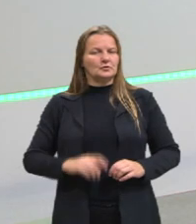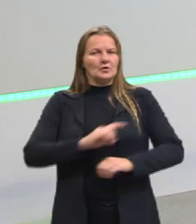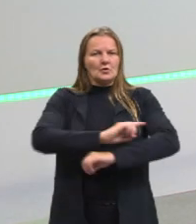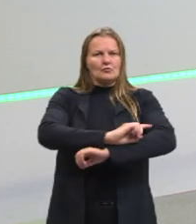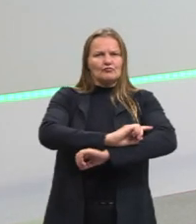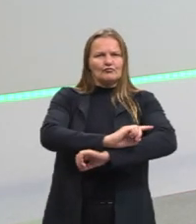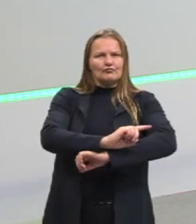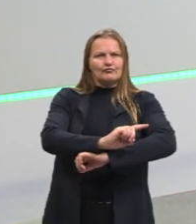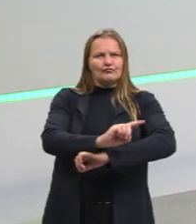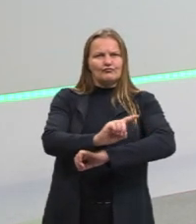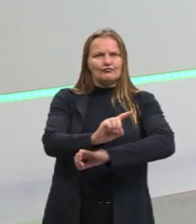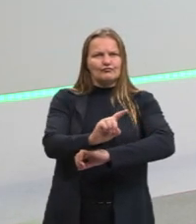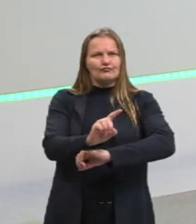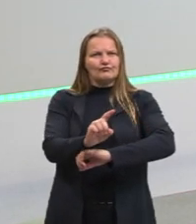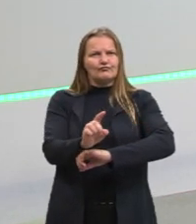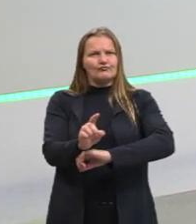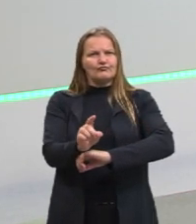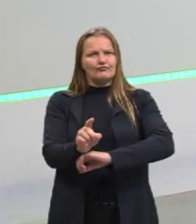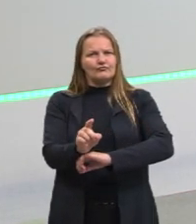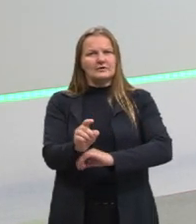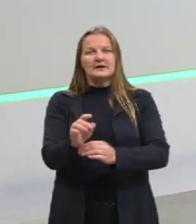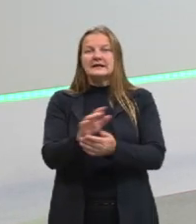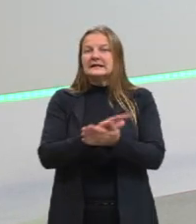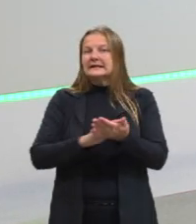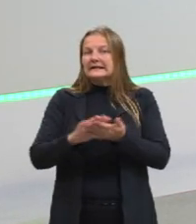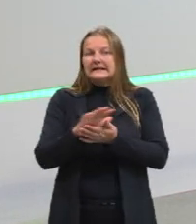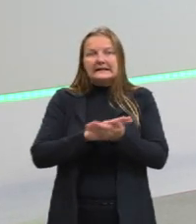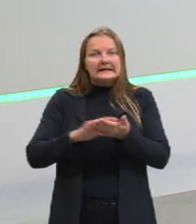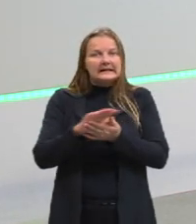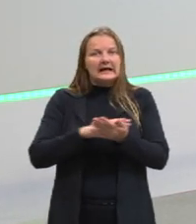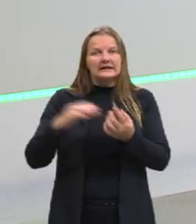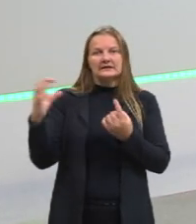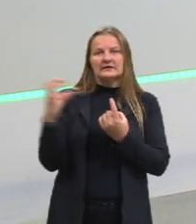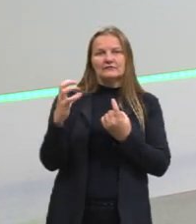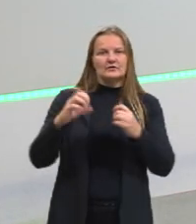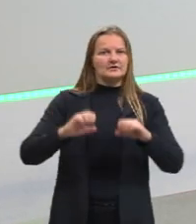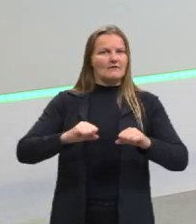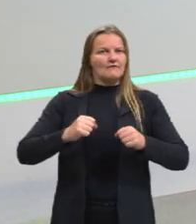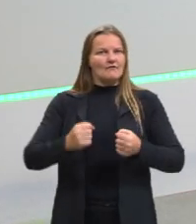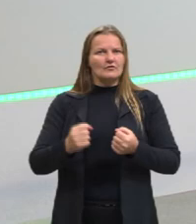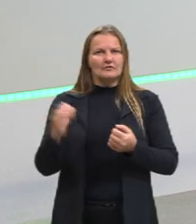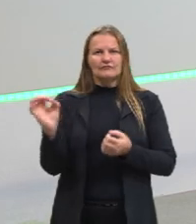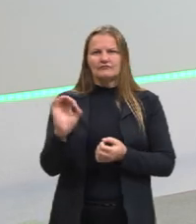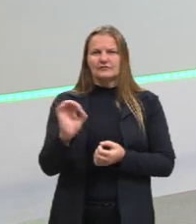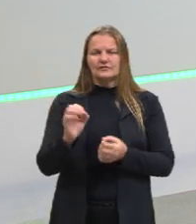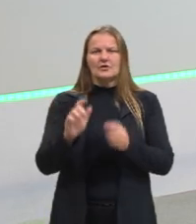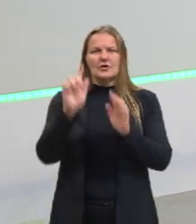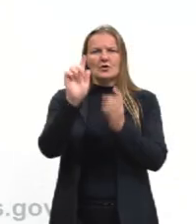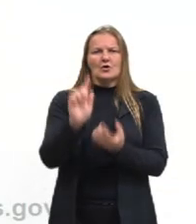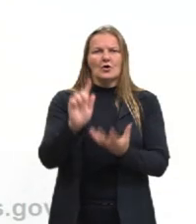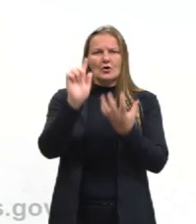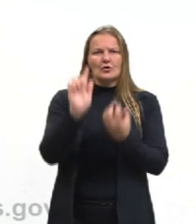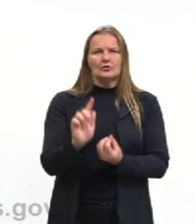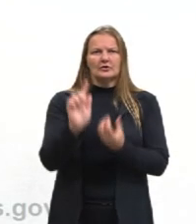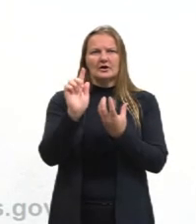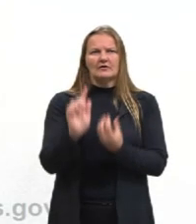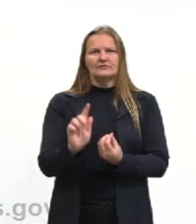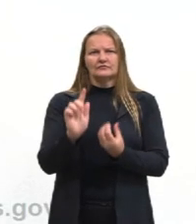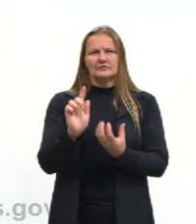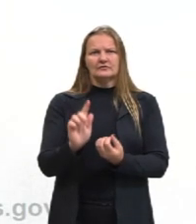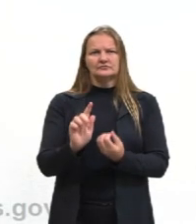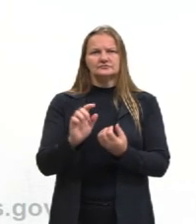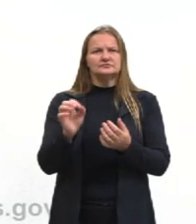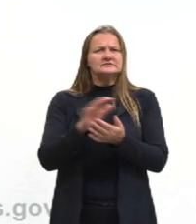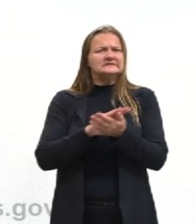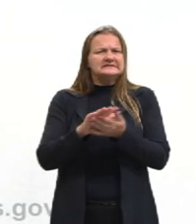constante e ele não sofre nenhum tipo de força agindo, pode ser da gravidade, pode ser de atrito, né?